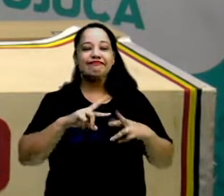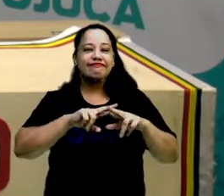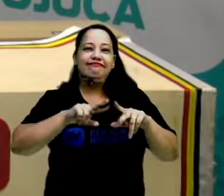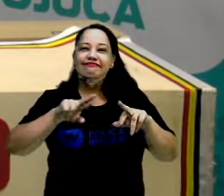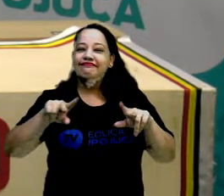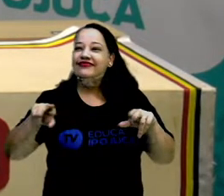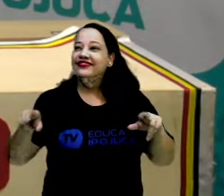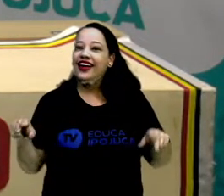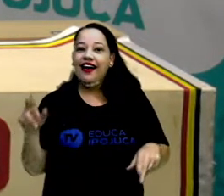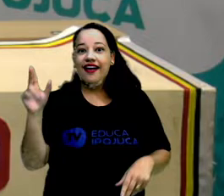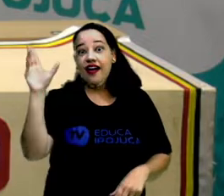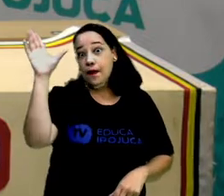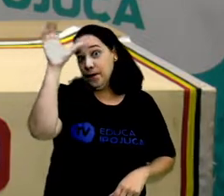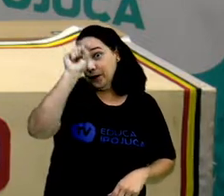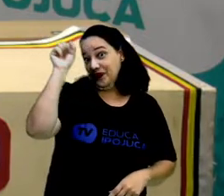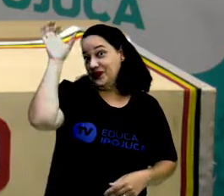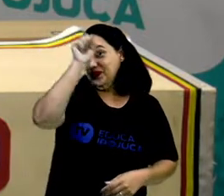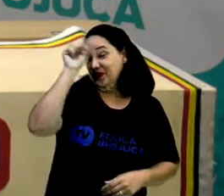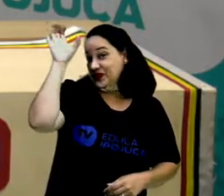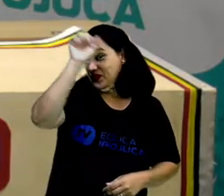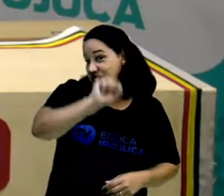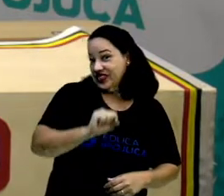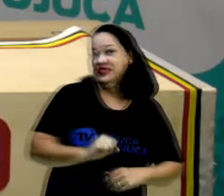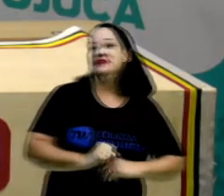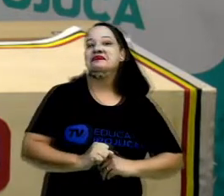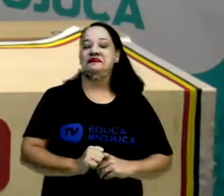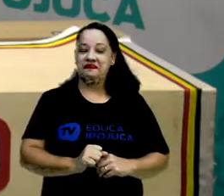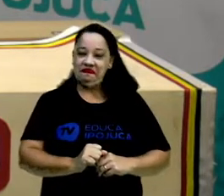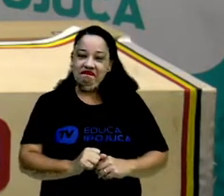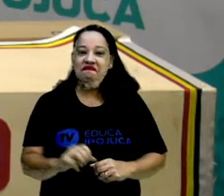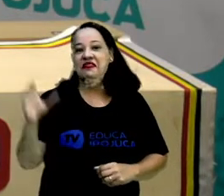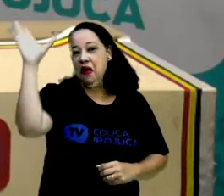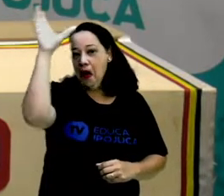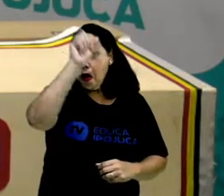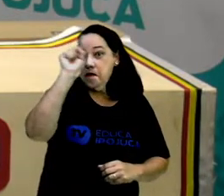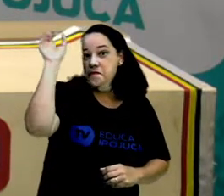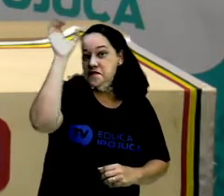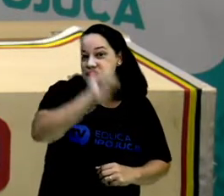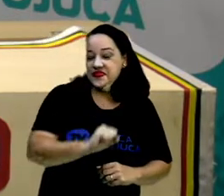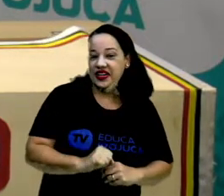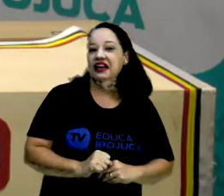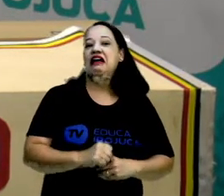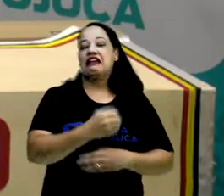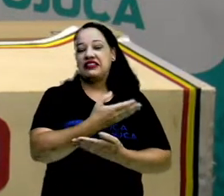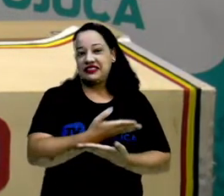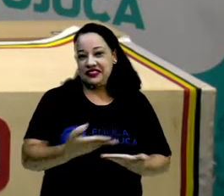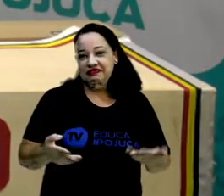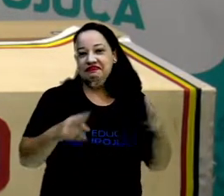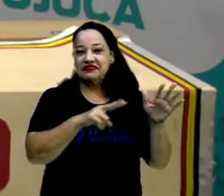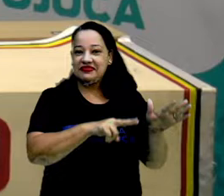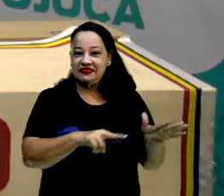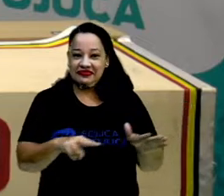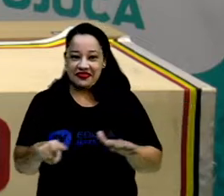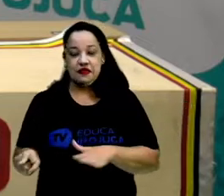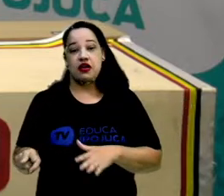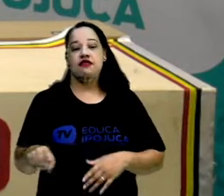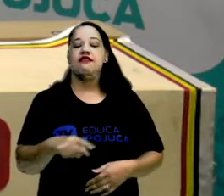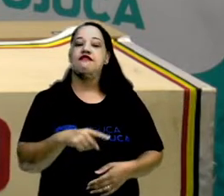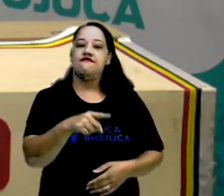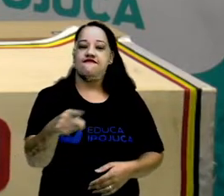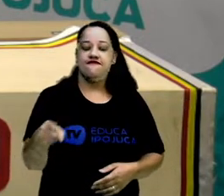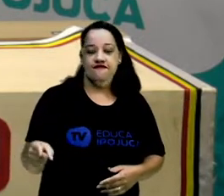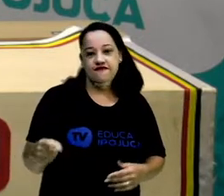de aprendizado. Vamos aprender muitas coisas durante toda a semana e a tia Carla quer que vocês